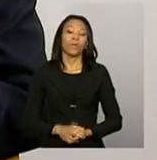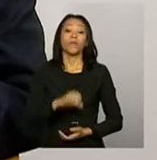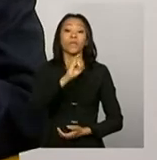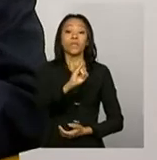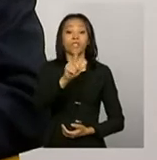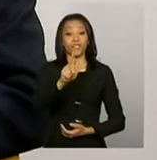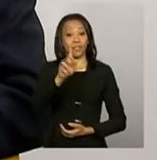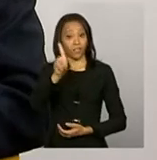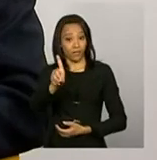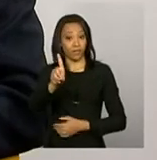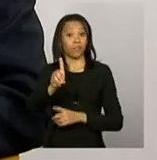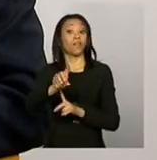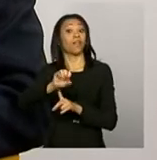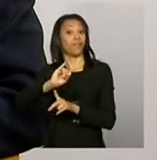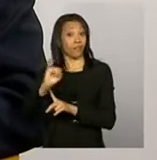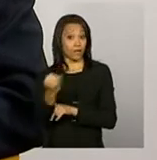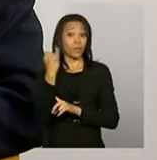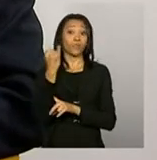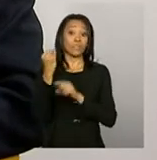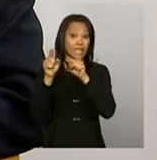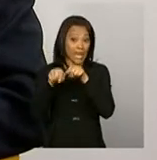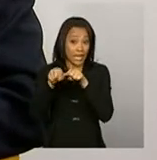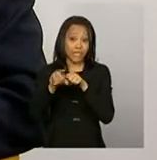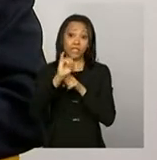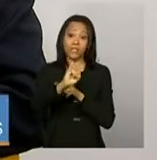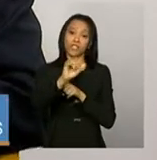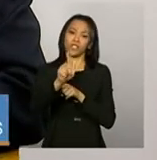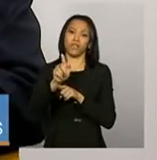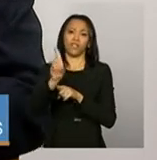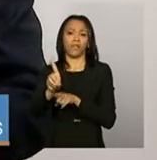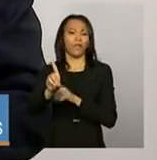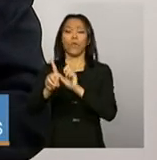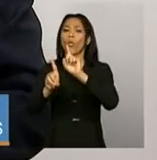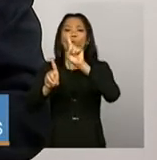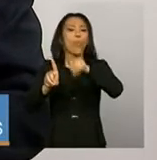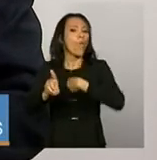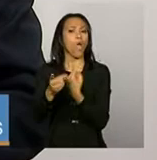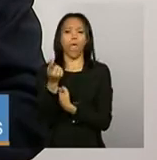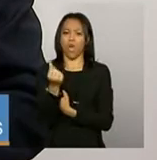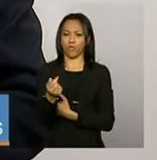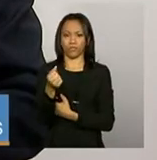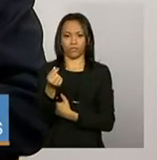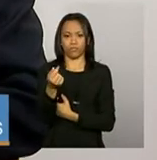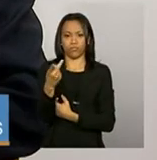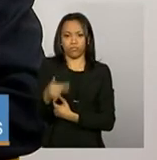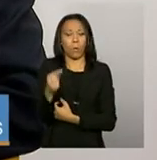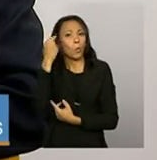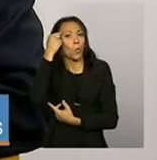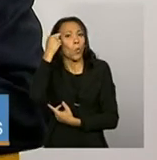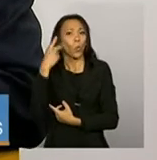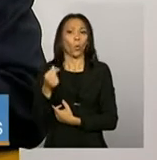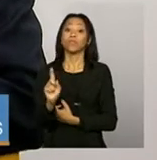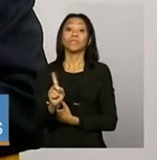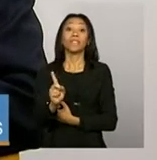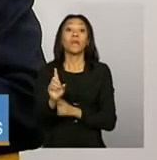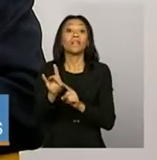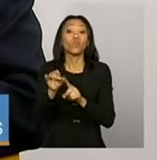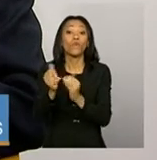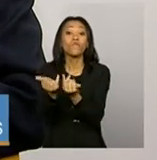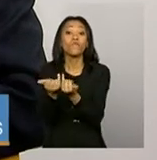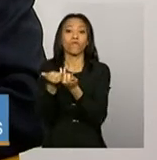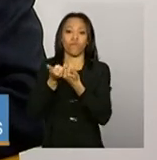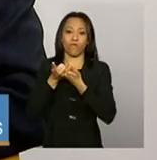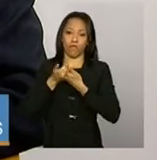é importante dizer, o IGD não é recurso financeiro. O IGD é um índice, é uma